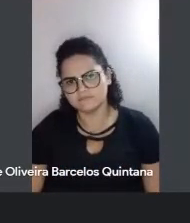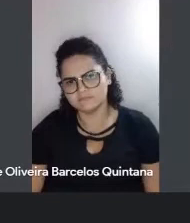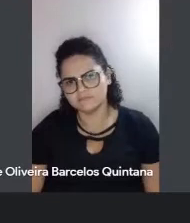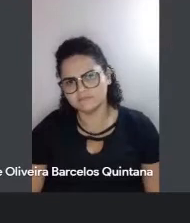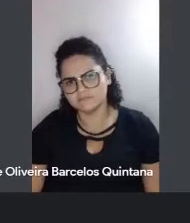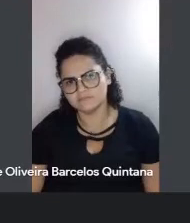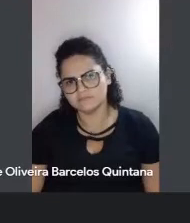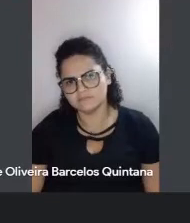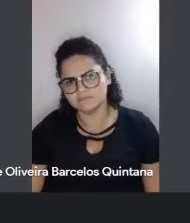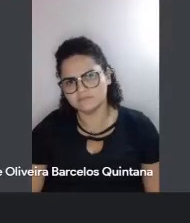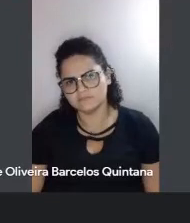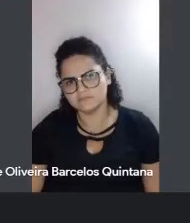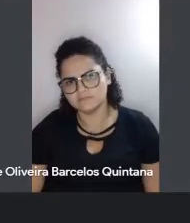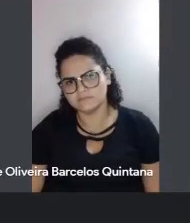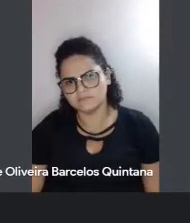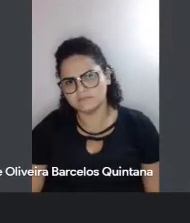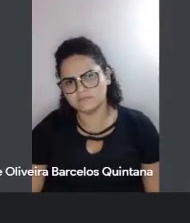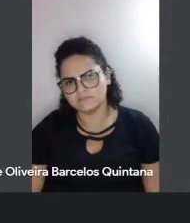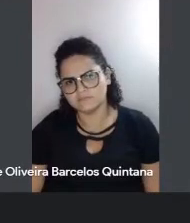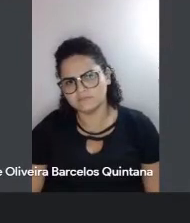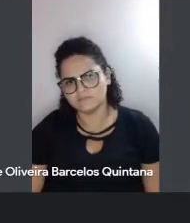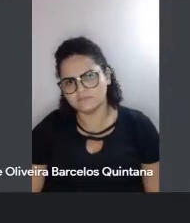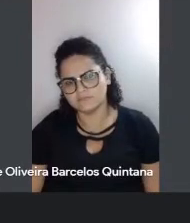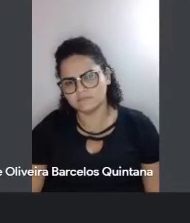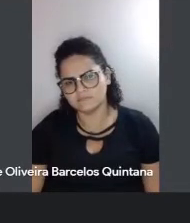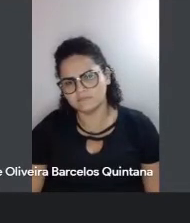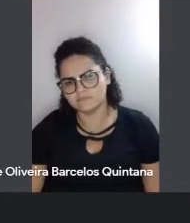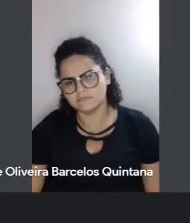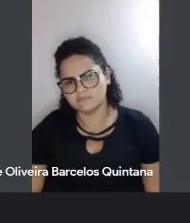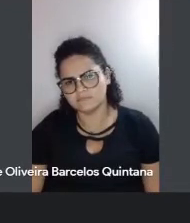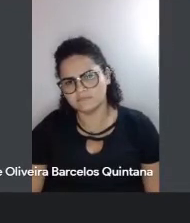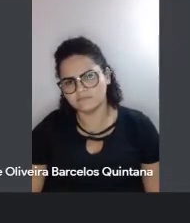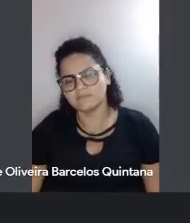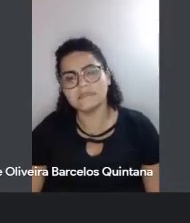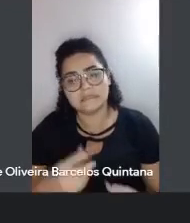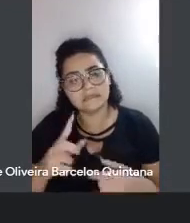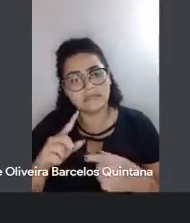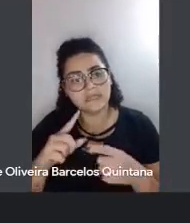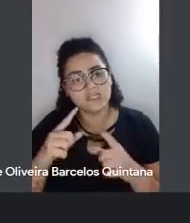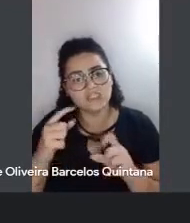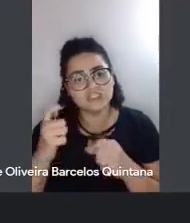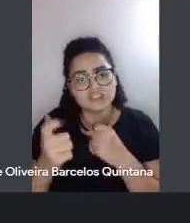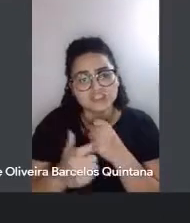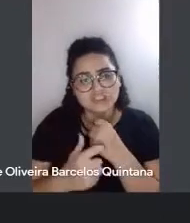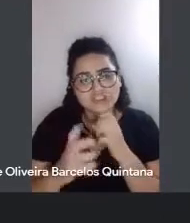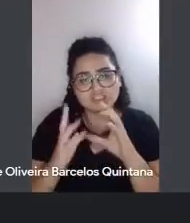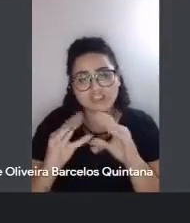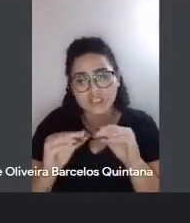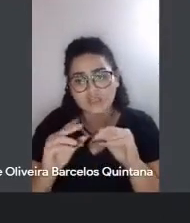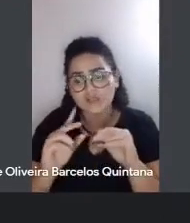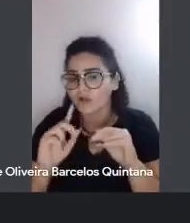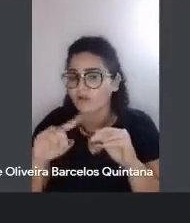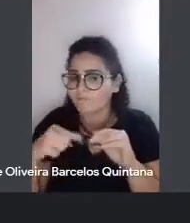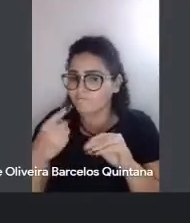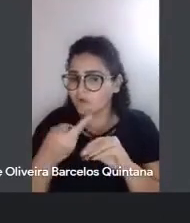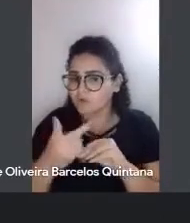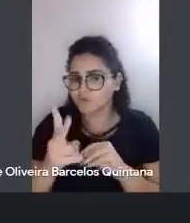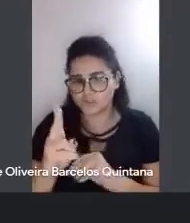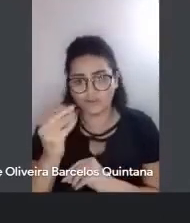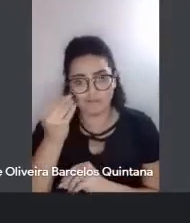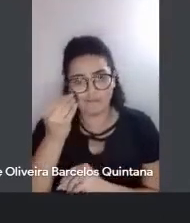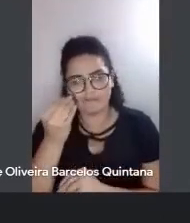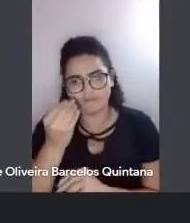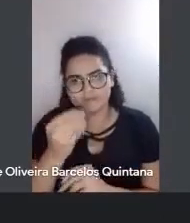Ó, ele está tentando desligar, então toca para frente, que ele depois vai, toca para frente. Beleza, beleza. A gente teve, bom,